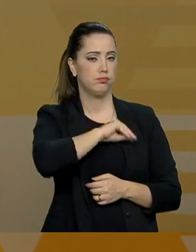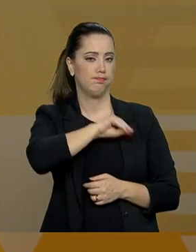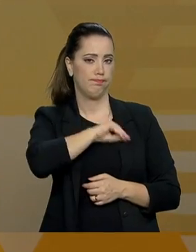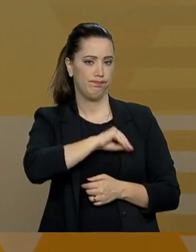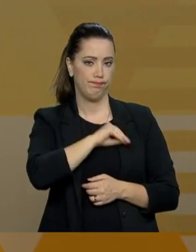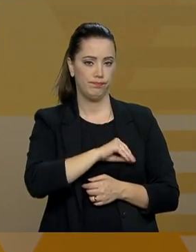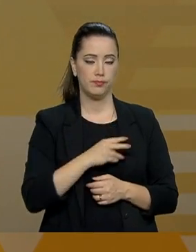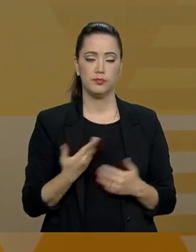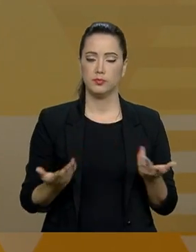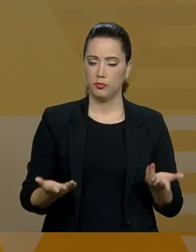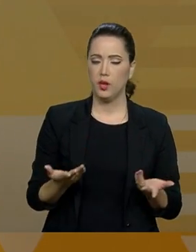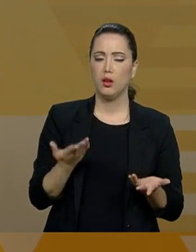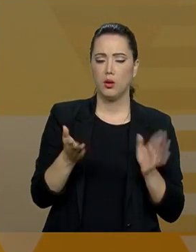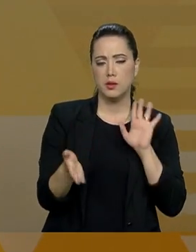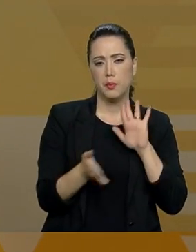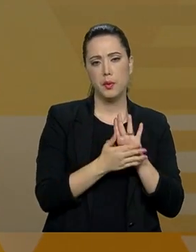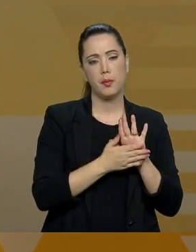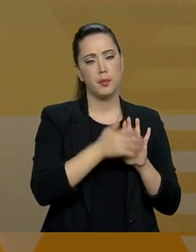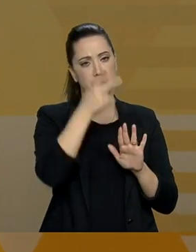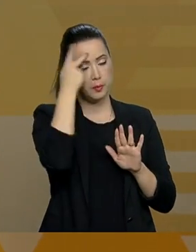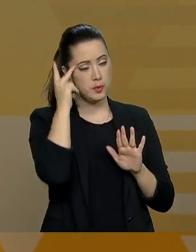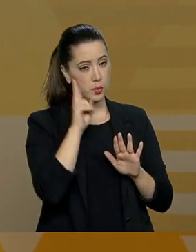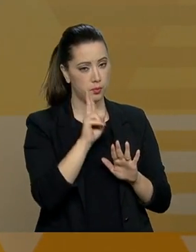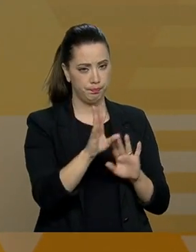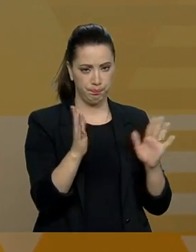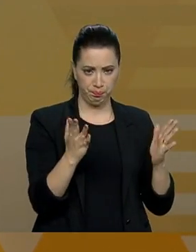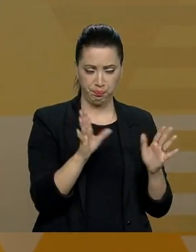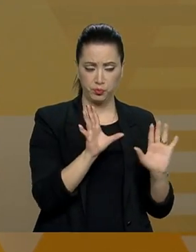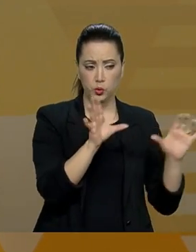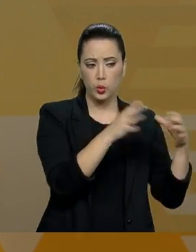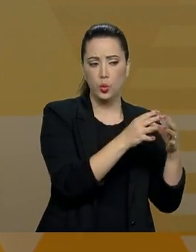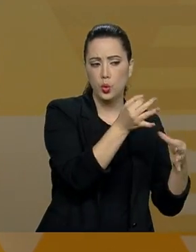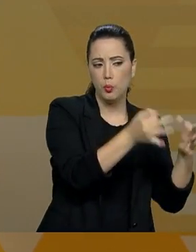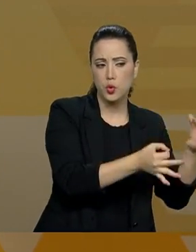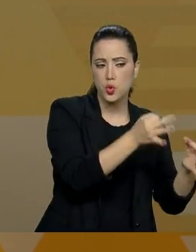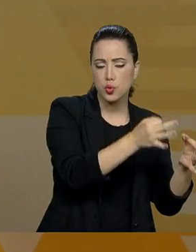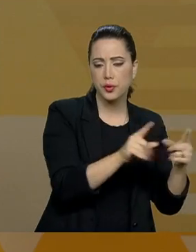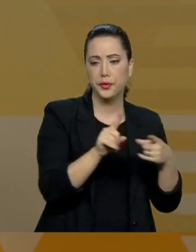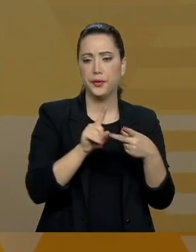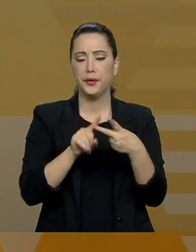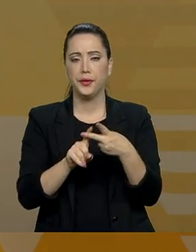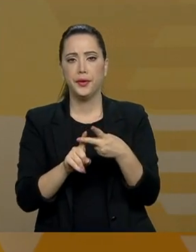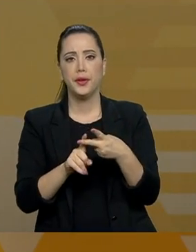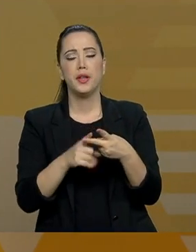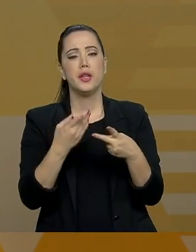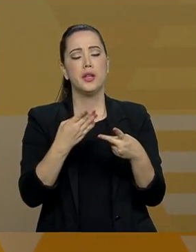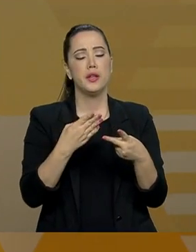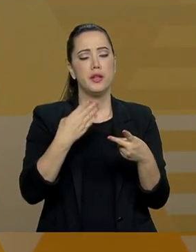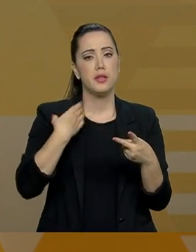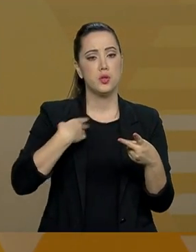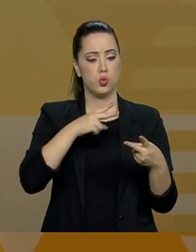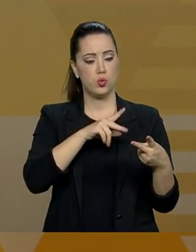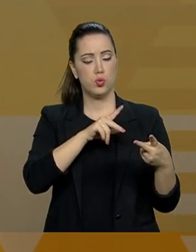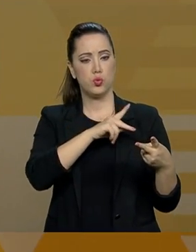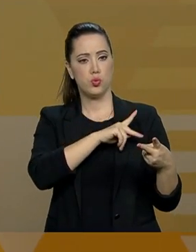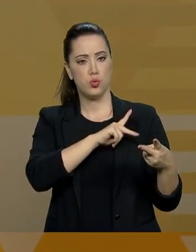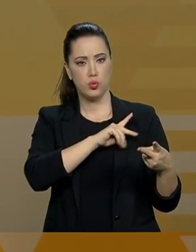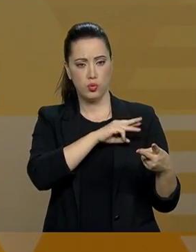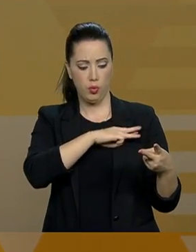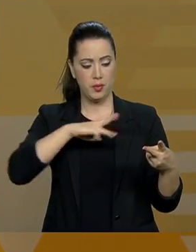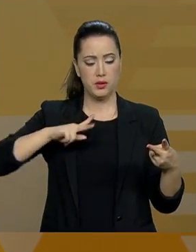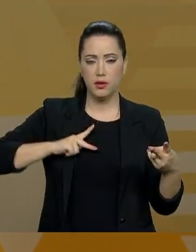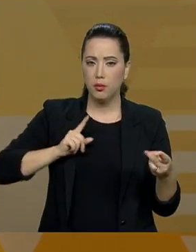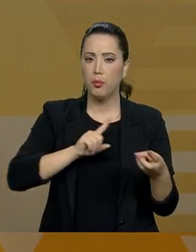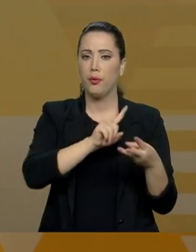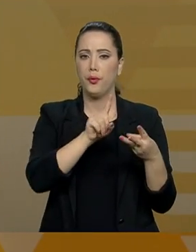que o juiz, o político, o promotor público, o auditor fiscal, o comerciário,